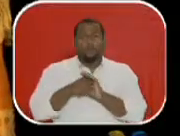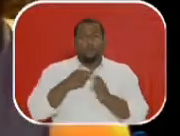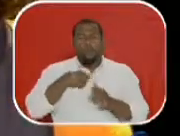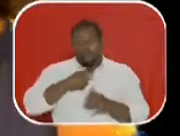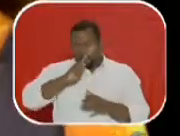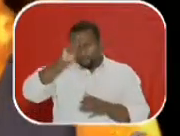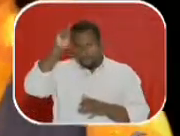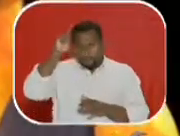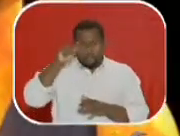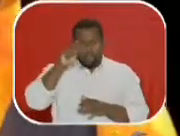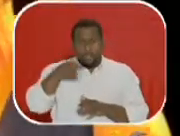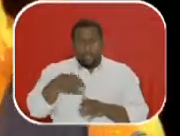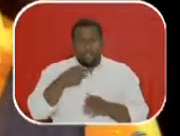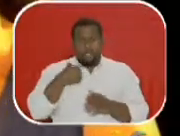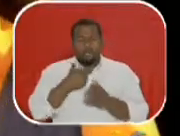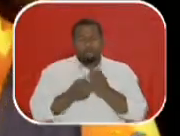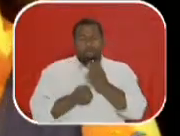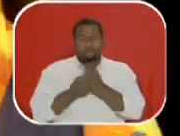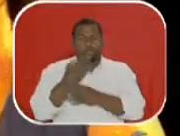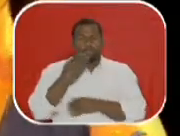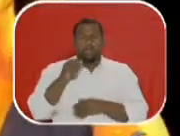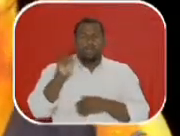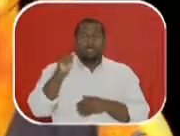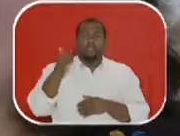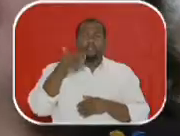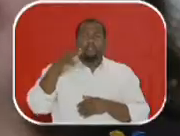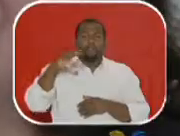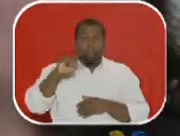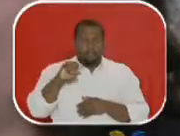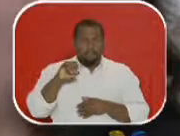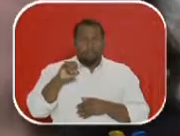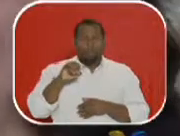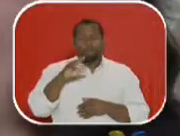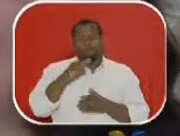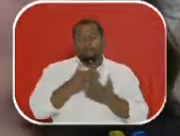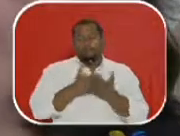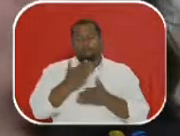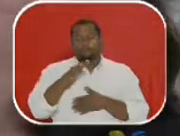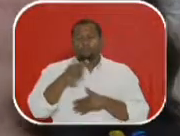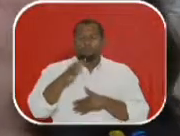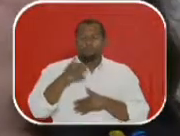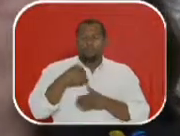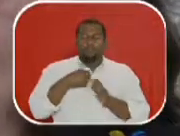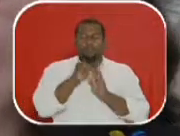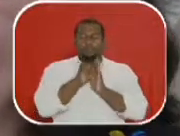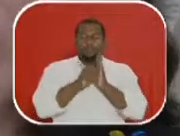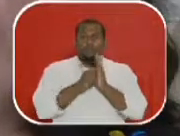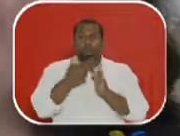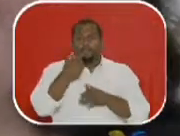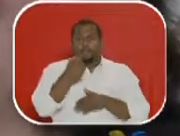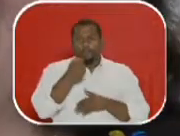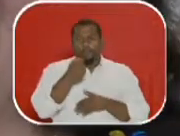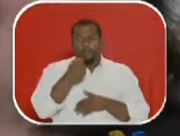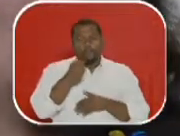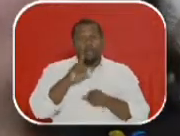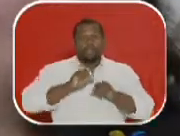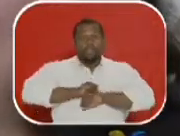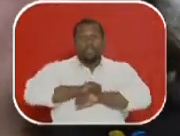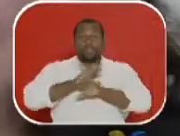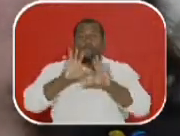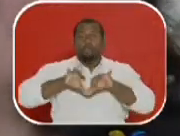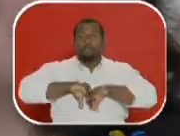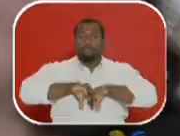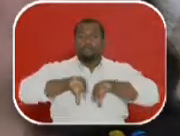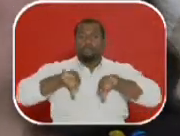quer dizer, a construção da ação. Com a chegada das novas mídias no século XX, é que se